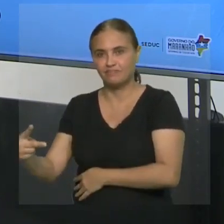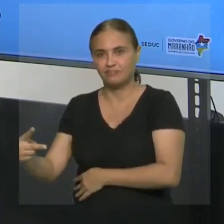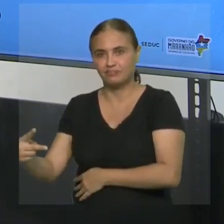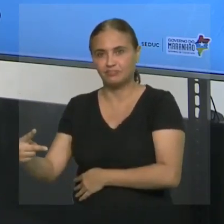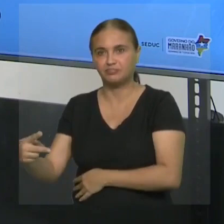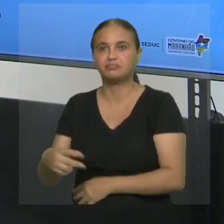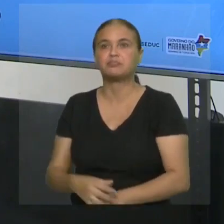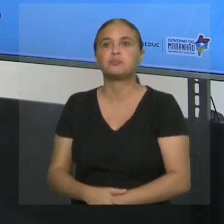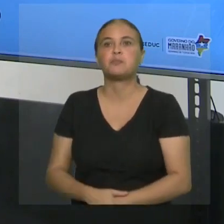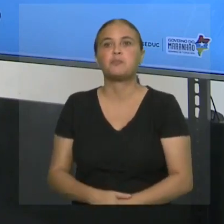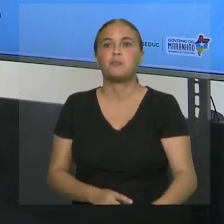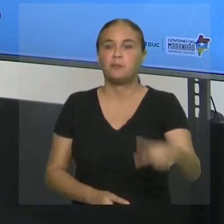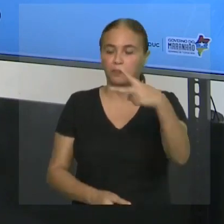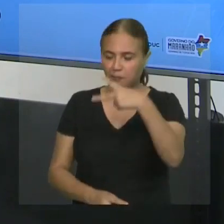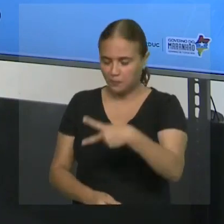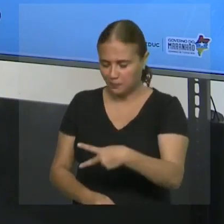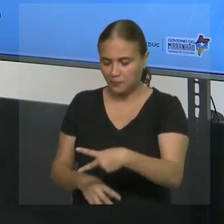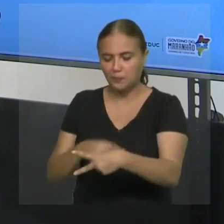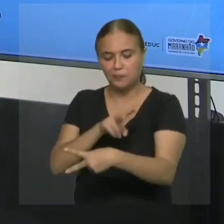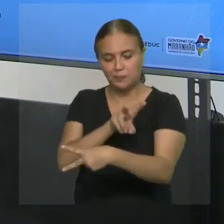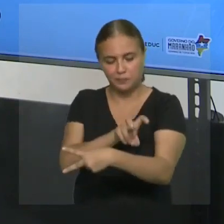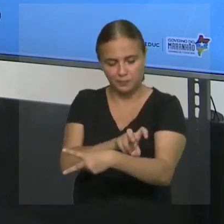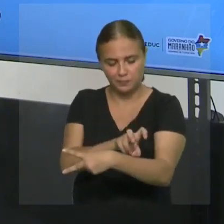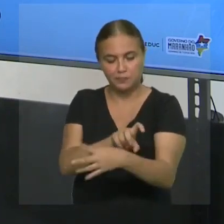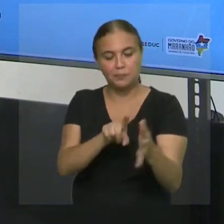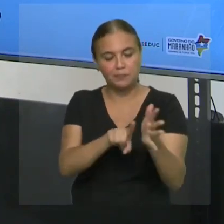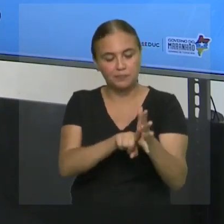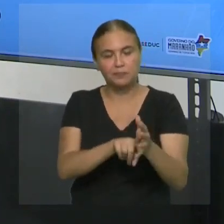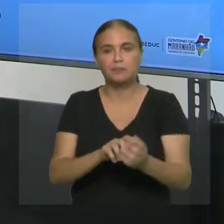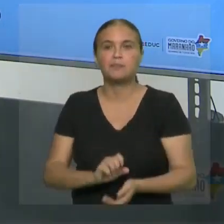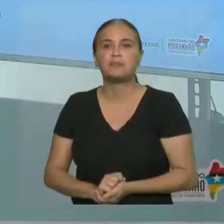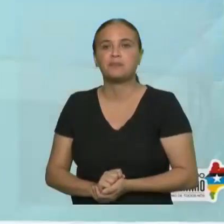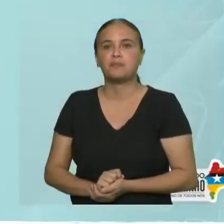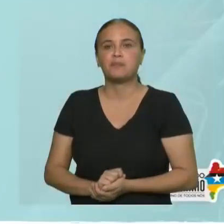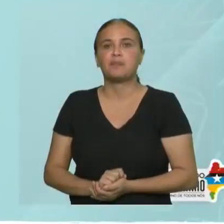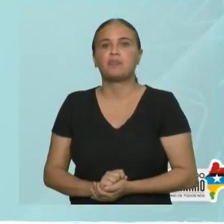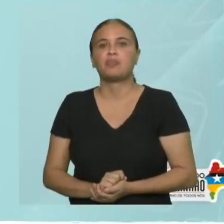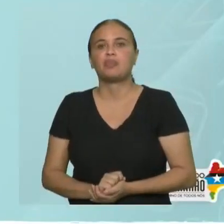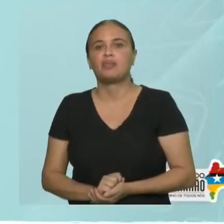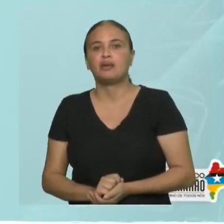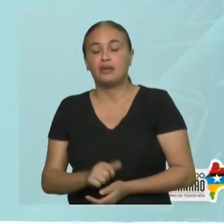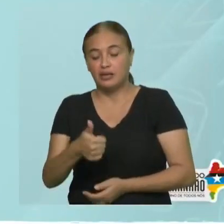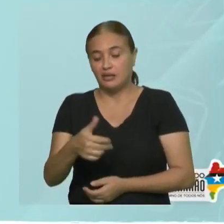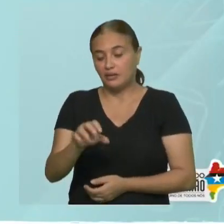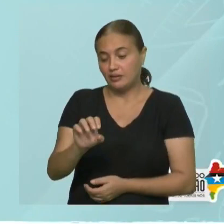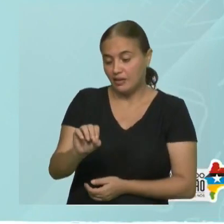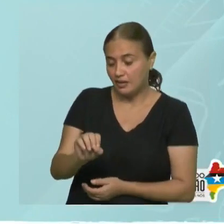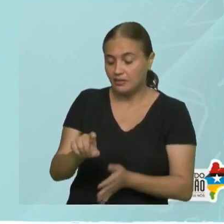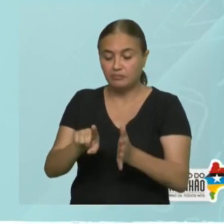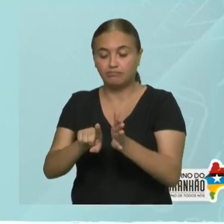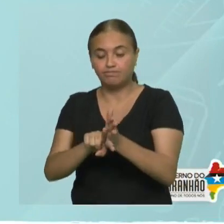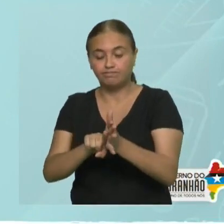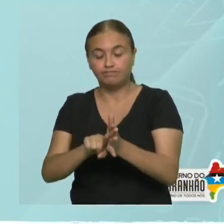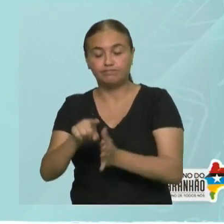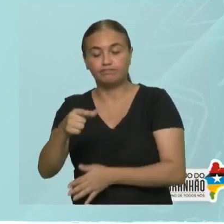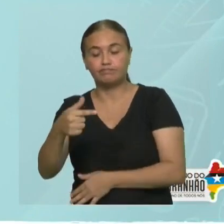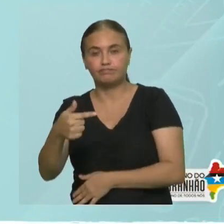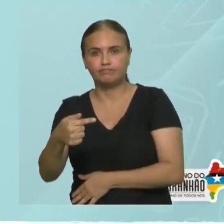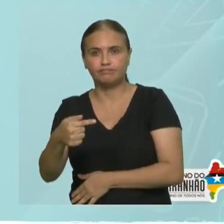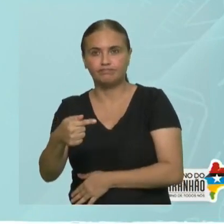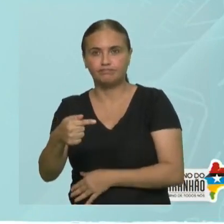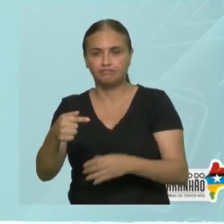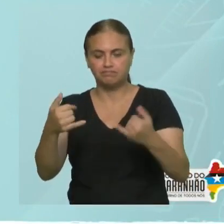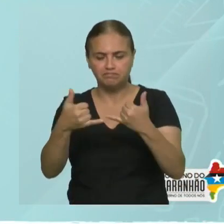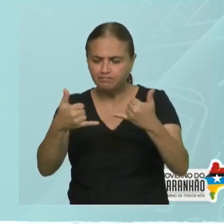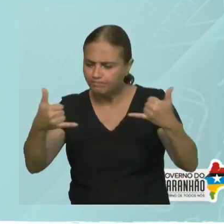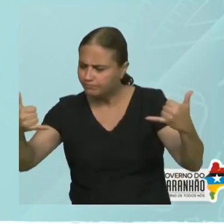dois. Perfeito? No último exemplo, eu tenho dez e menos sete. Esses dois números não estão aqui nessa minha